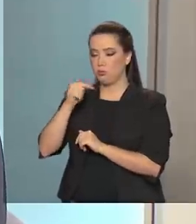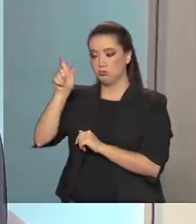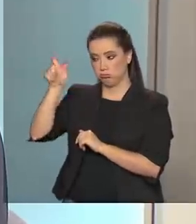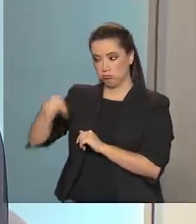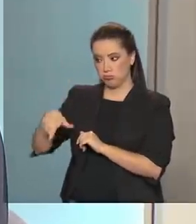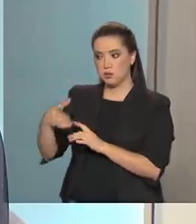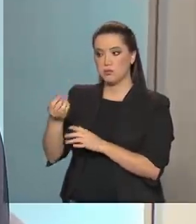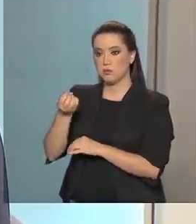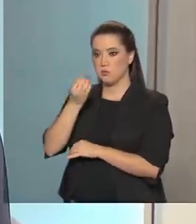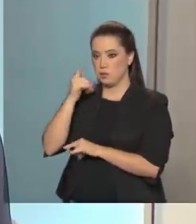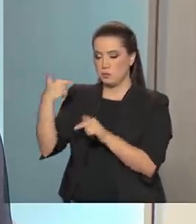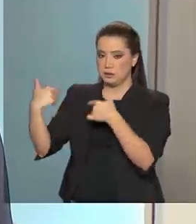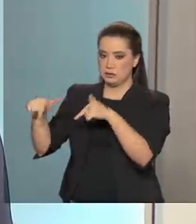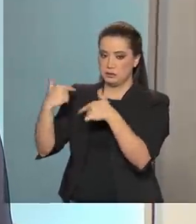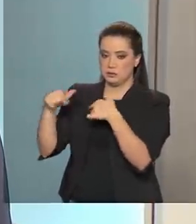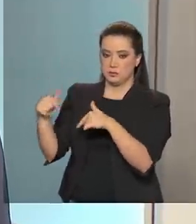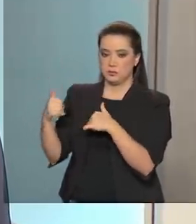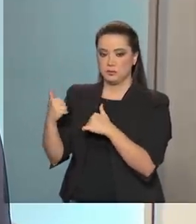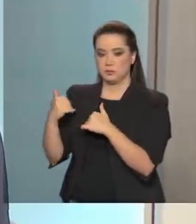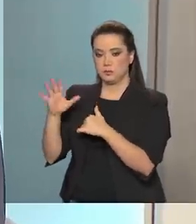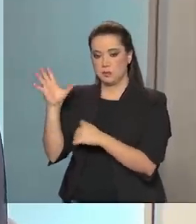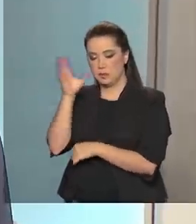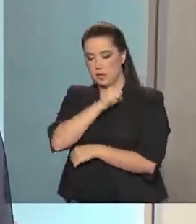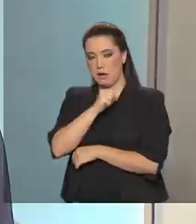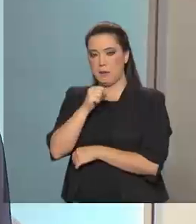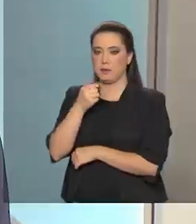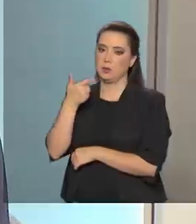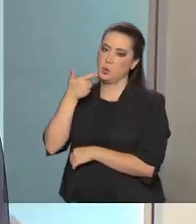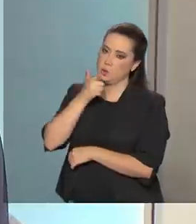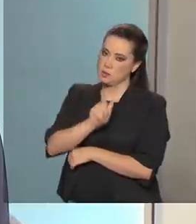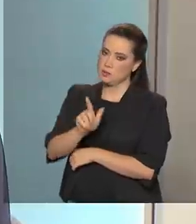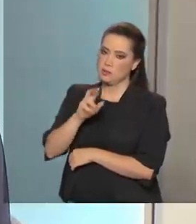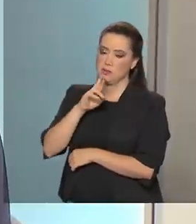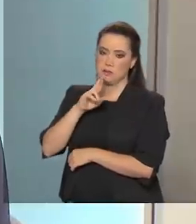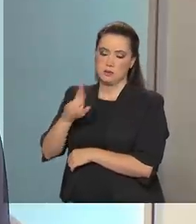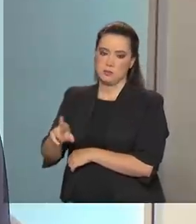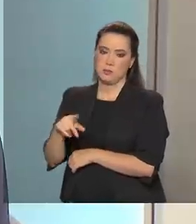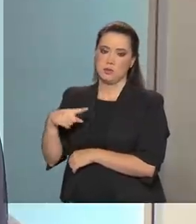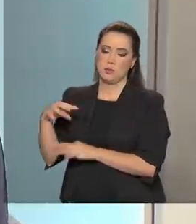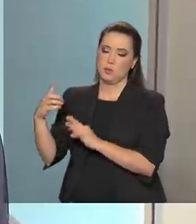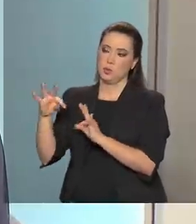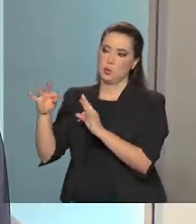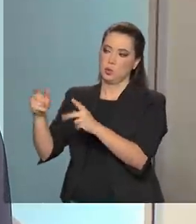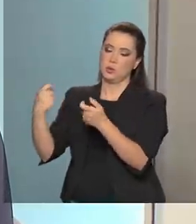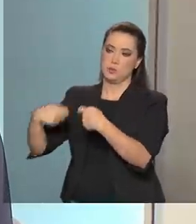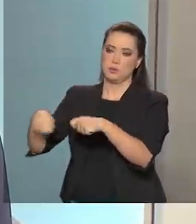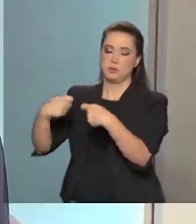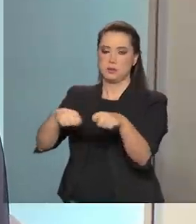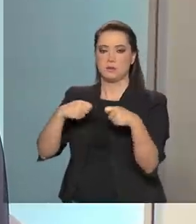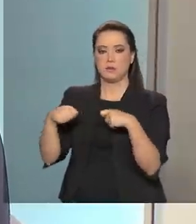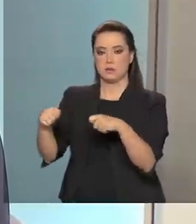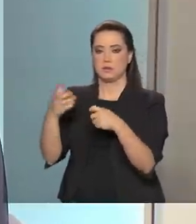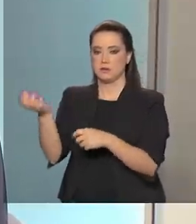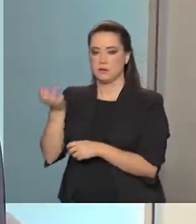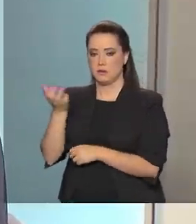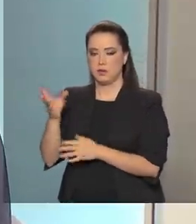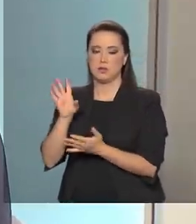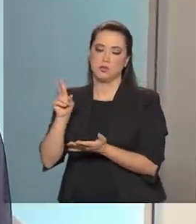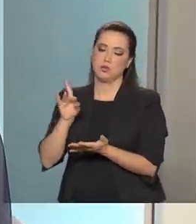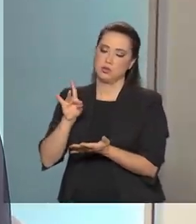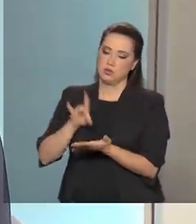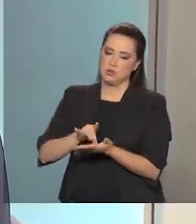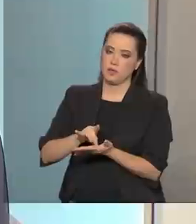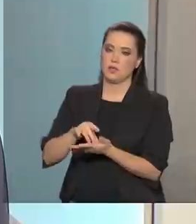para, de uma forma bem rápida, atender o que todos estão necessitando, todos estão ansiando. A